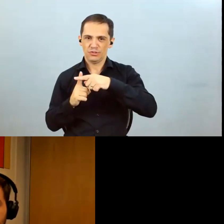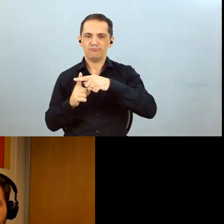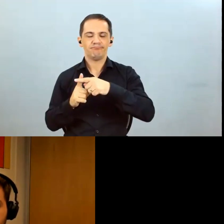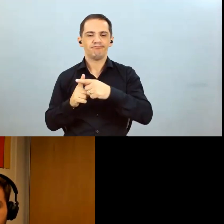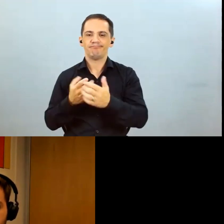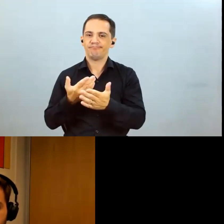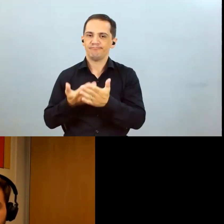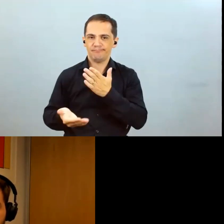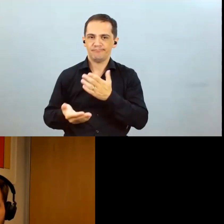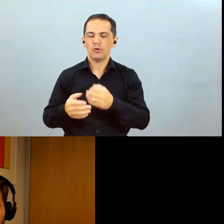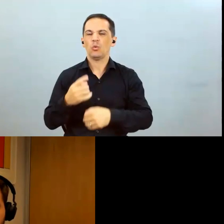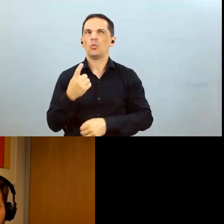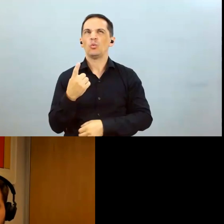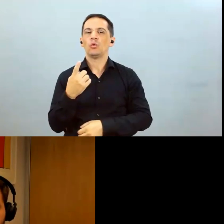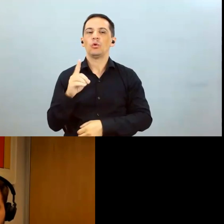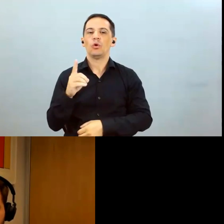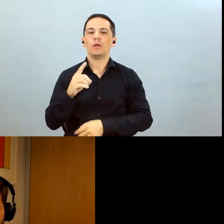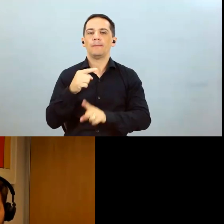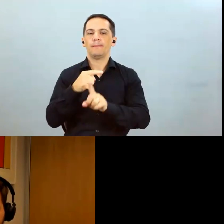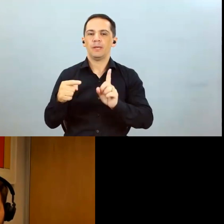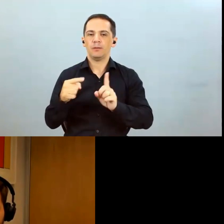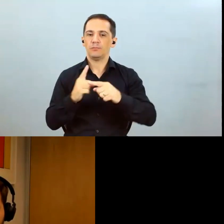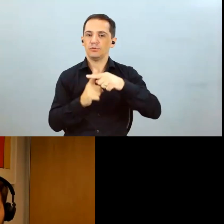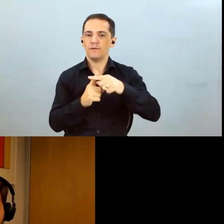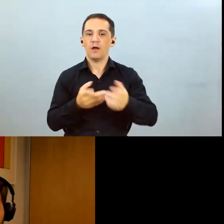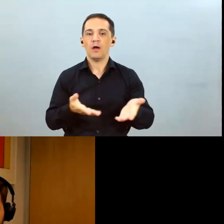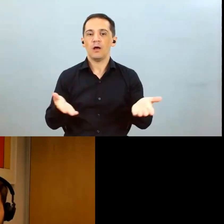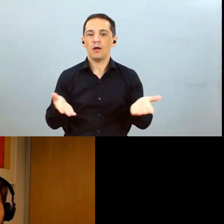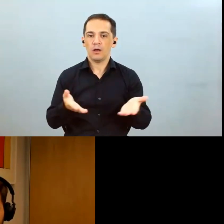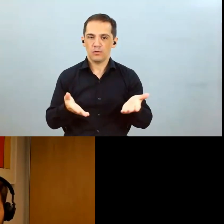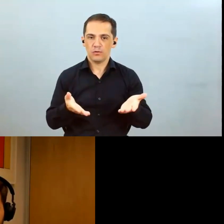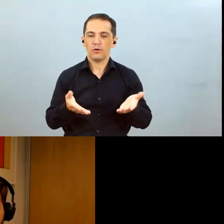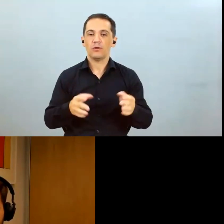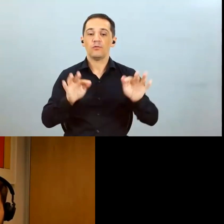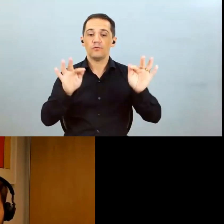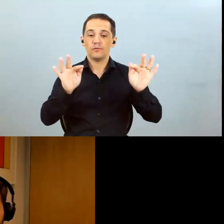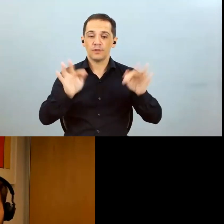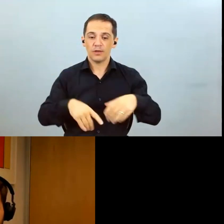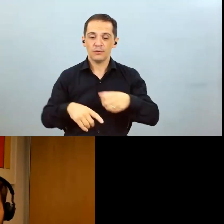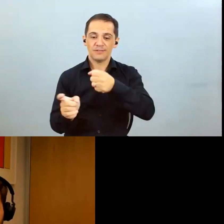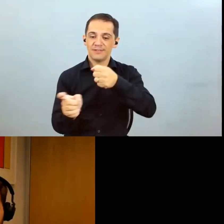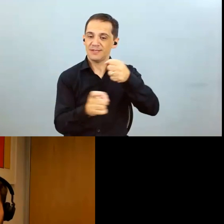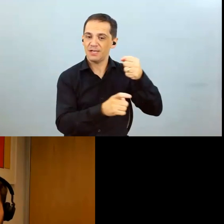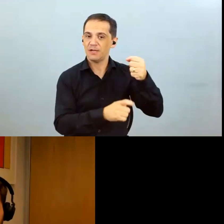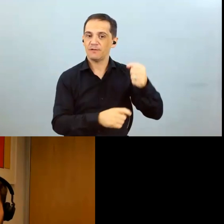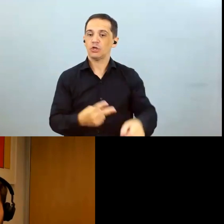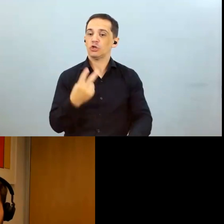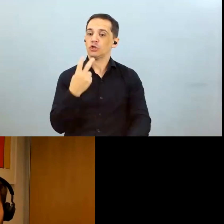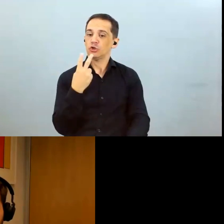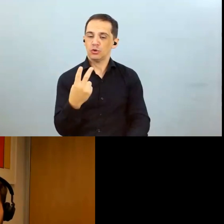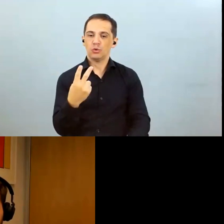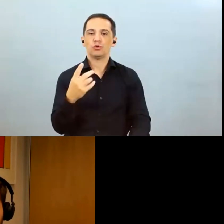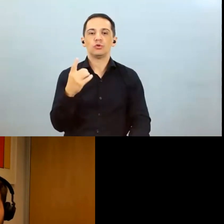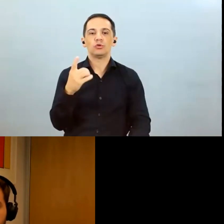um dólar e meio positivo e nós chegamos agora durante o final da safra a 2 dólares por bucho negativo o prêmio